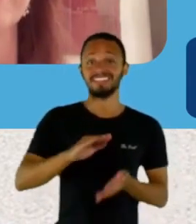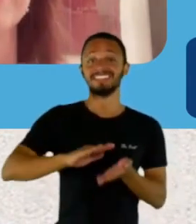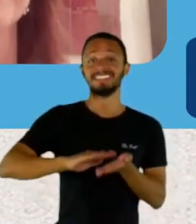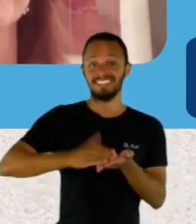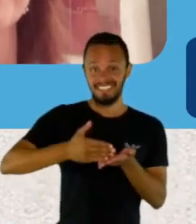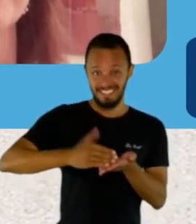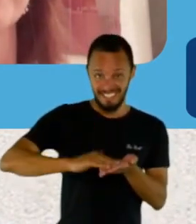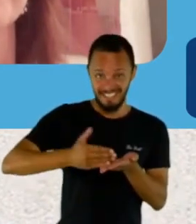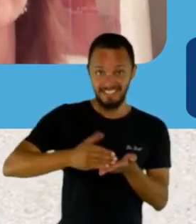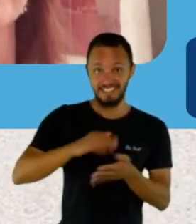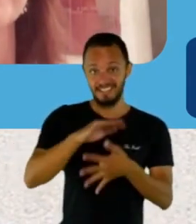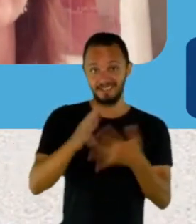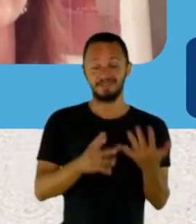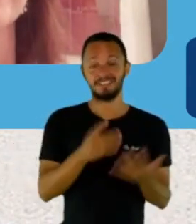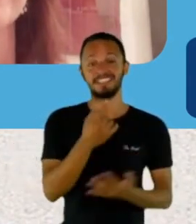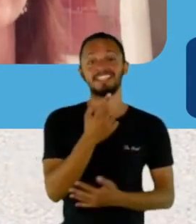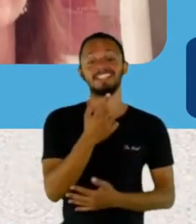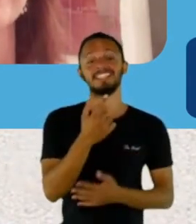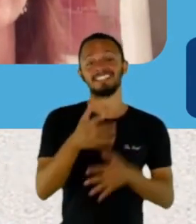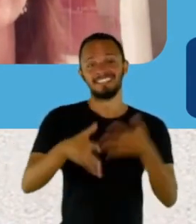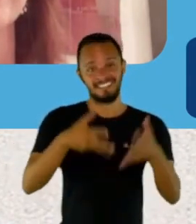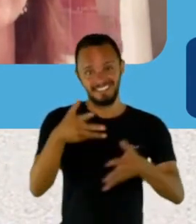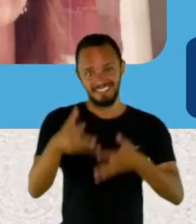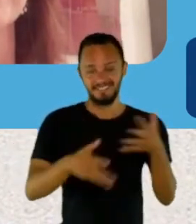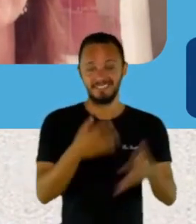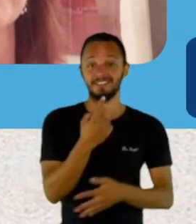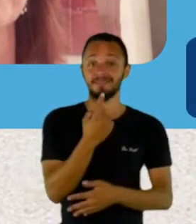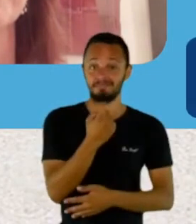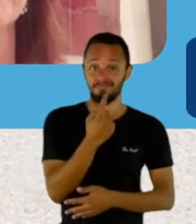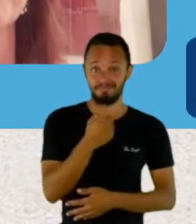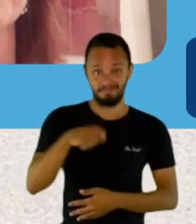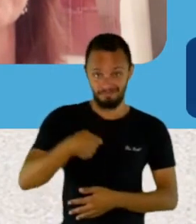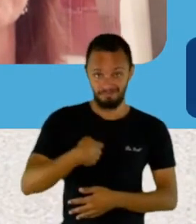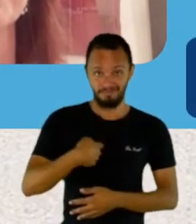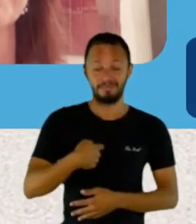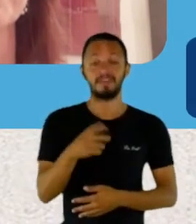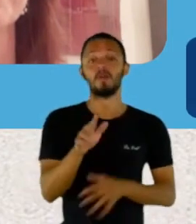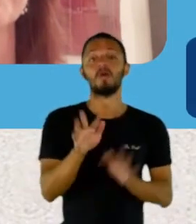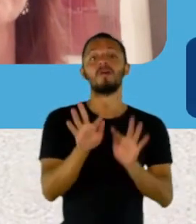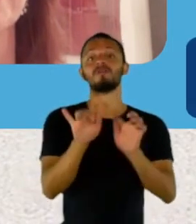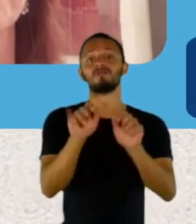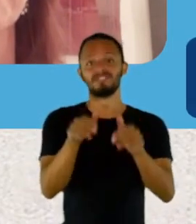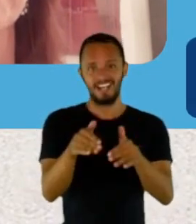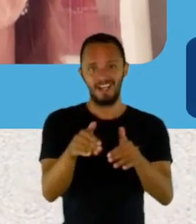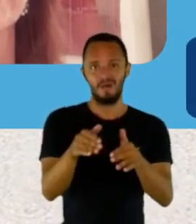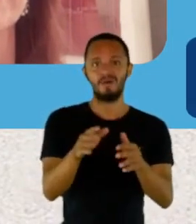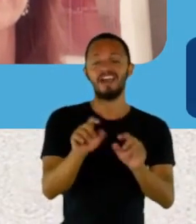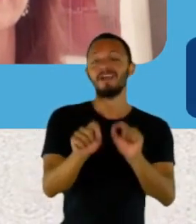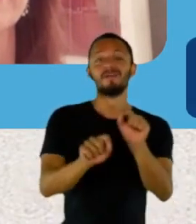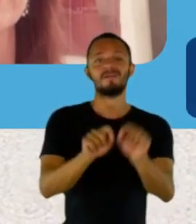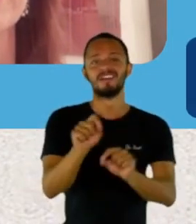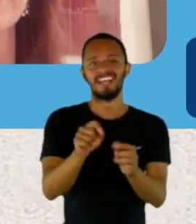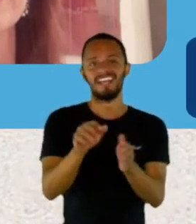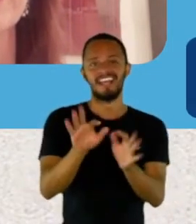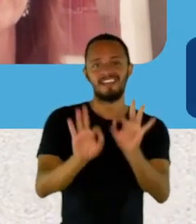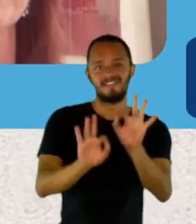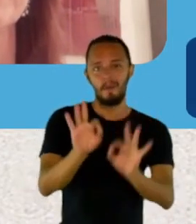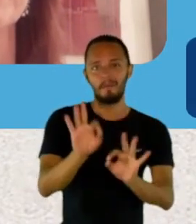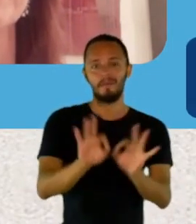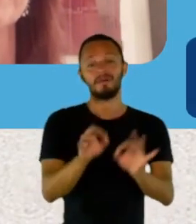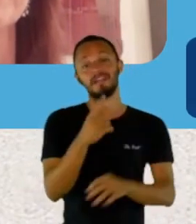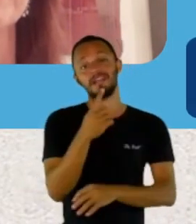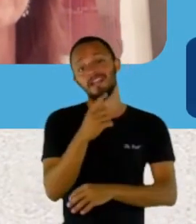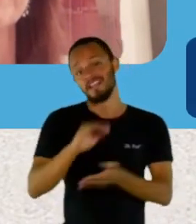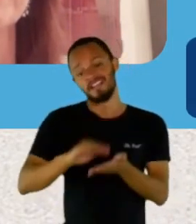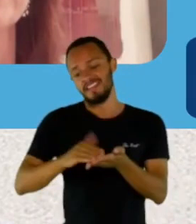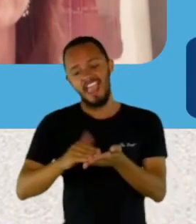acompanhando a gente, o Uziel Ferreira, e a gente tem o costume de, no final do programa, ele fazer, ele ou o outro